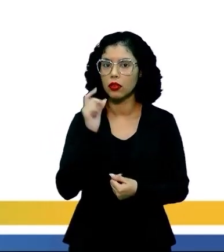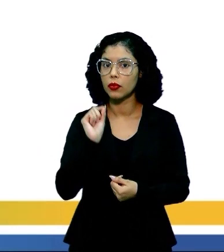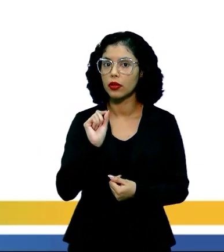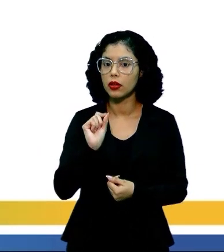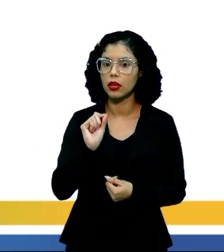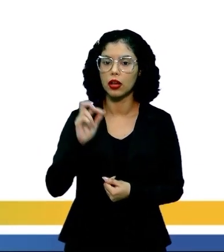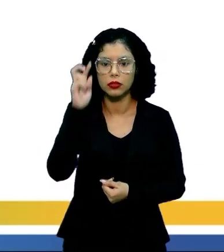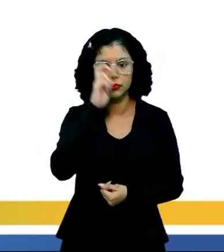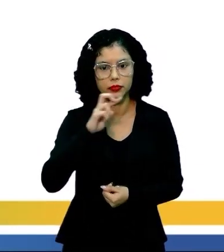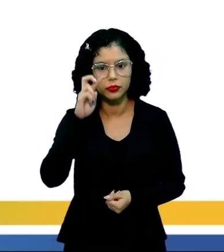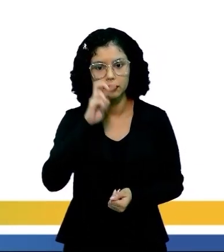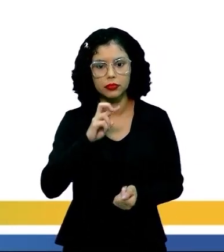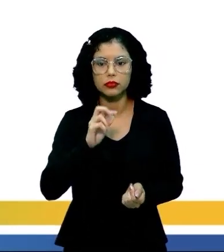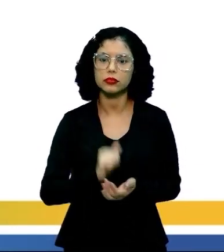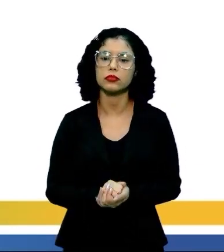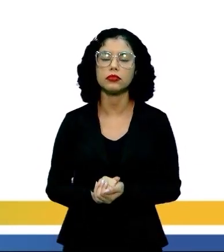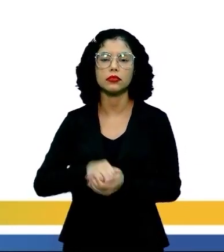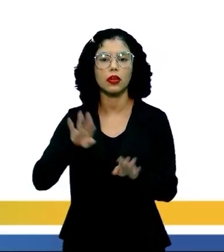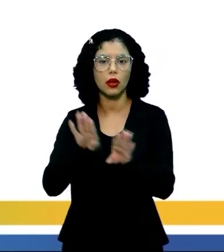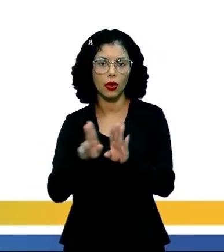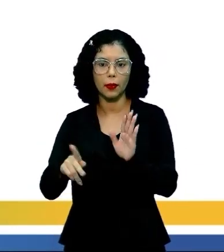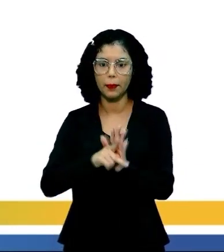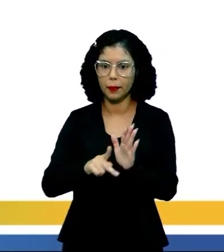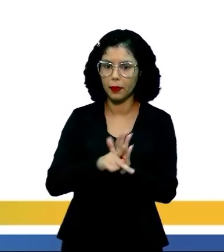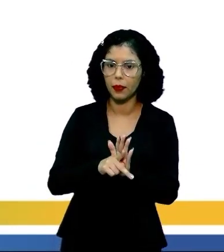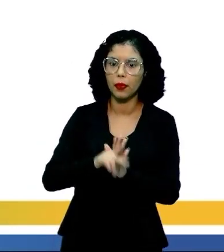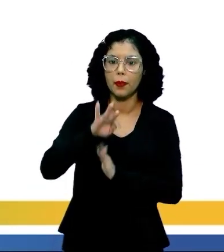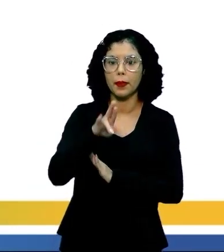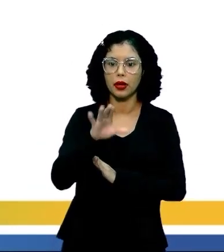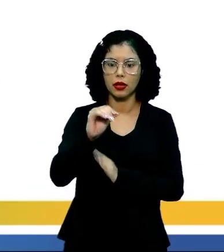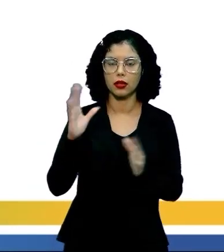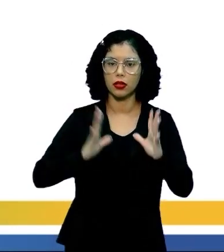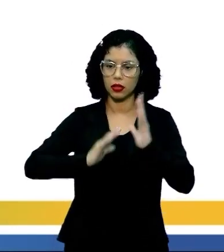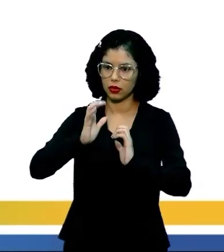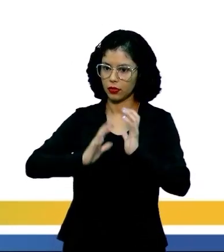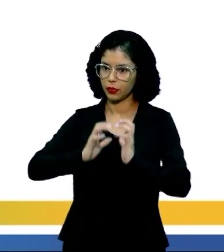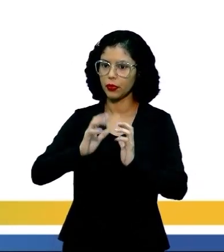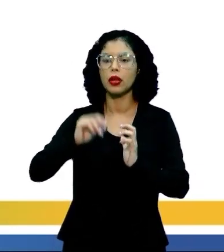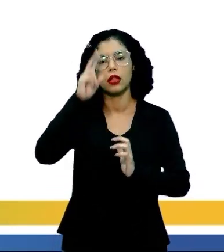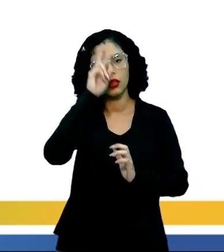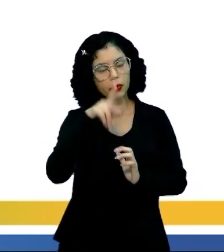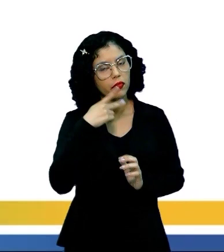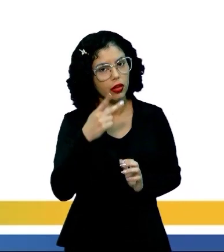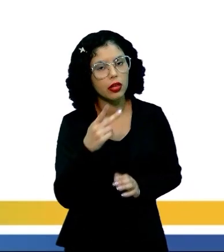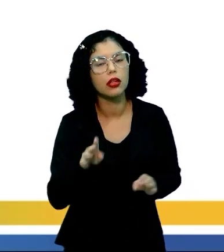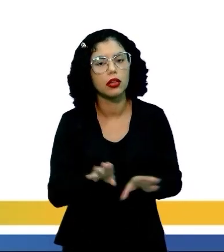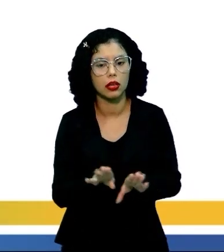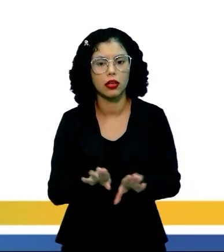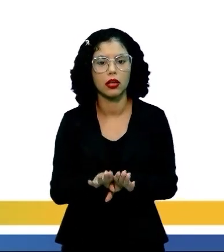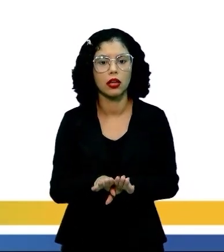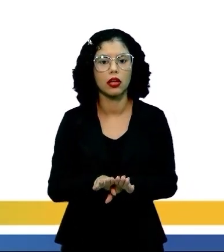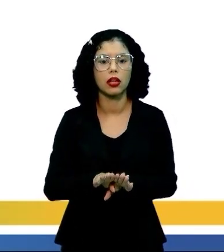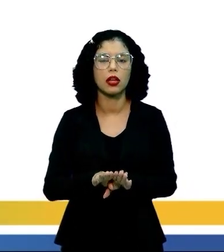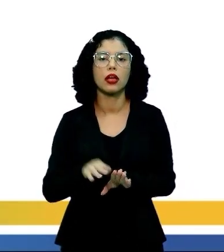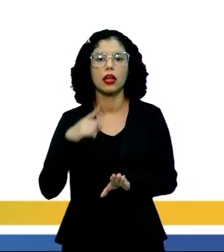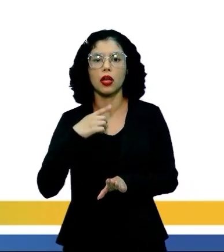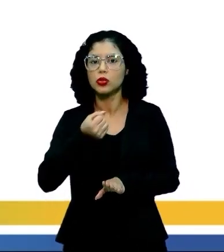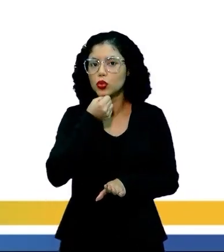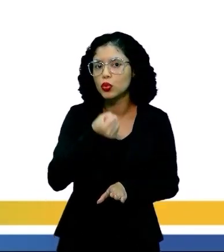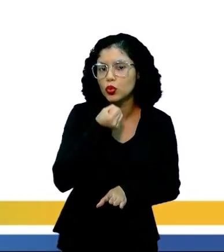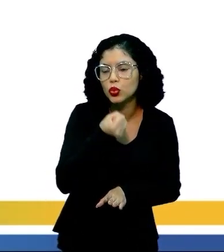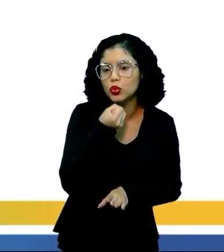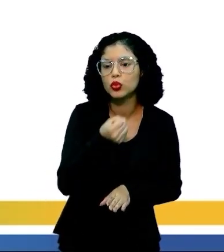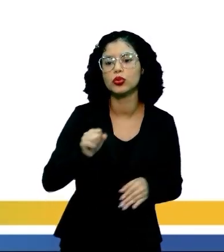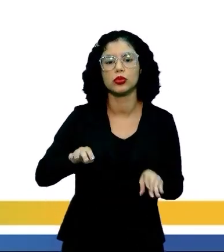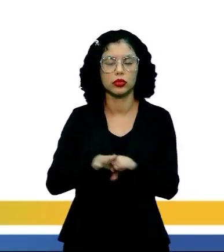análise do sertão baiano onde se deu o conflito. Lembre-se que eu comentei que Euclides da Cunha, jornalista,